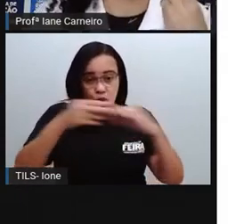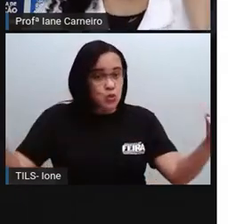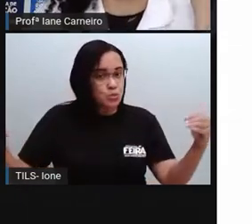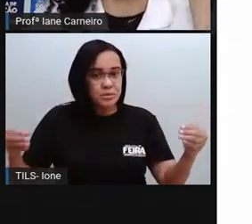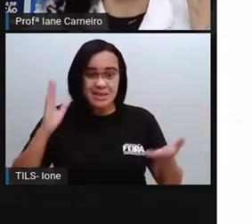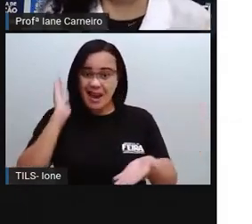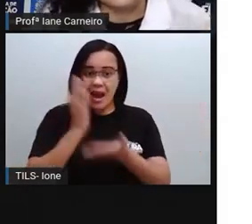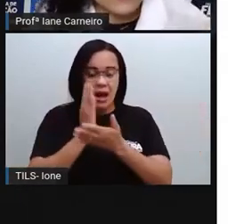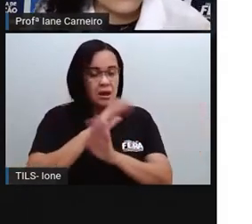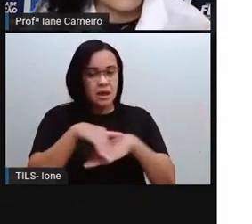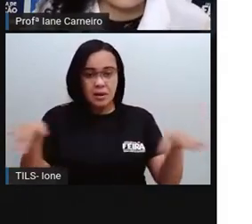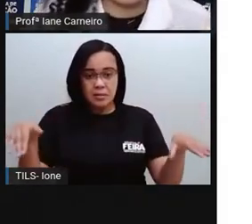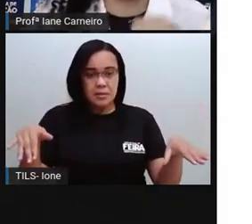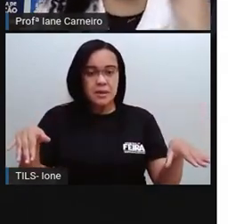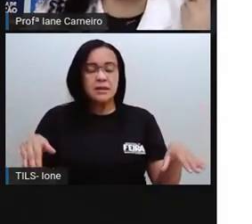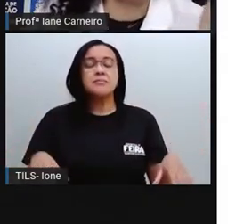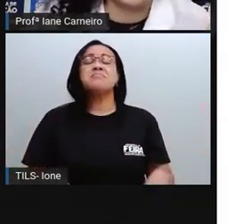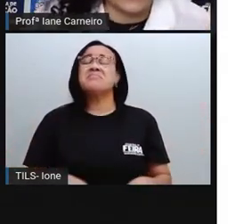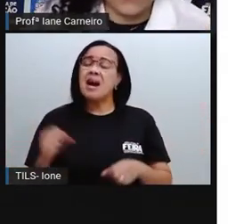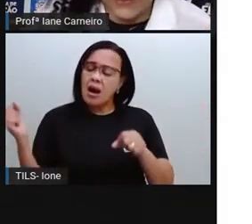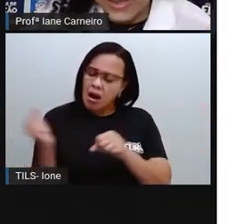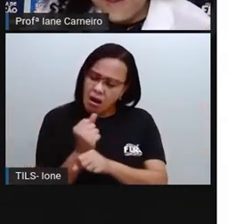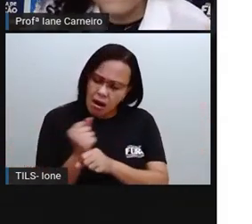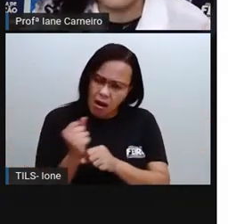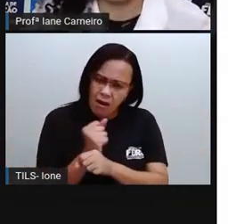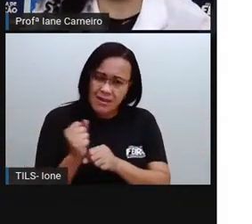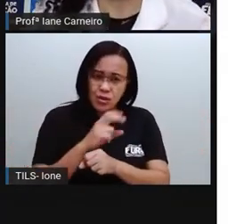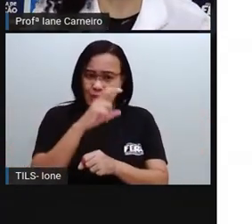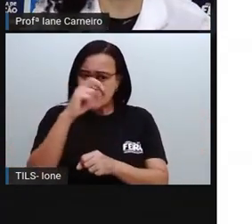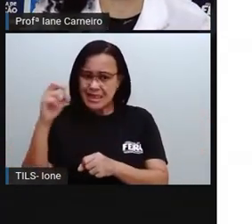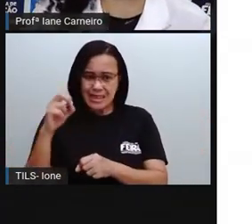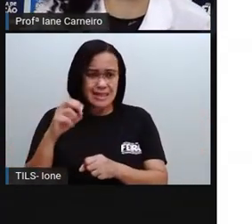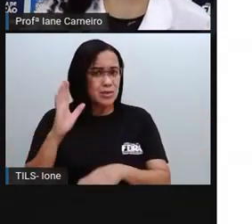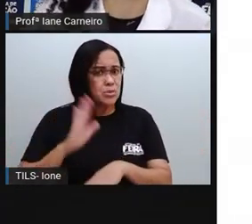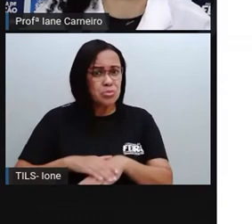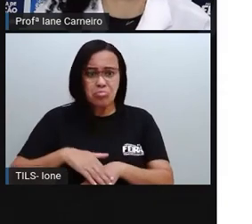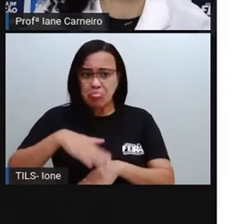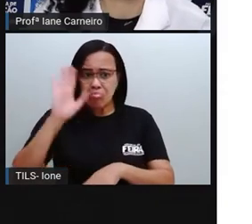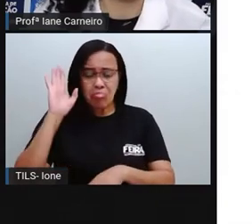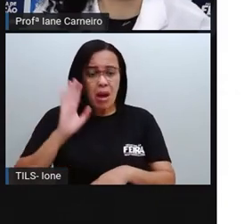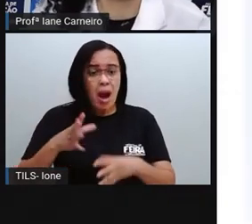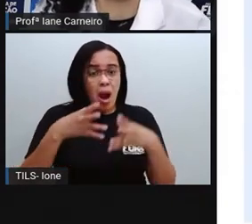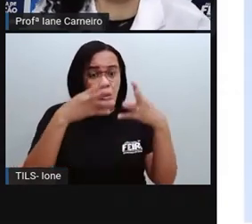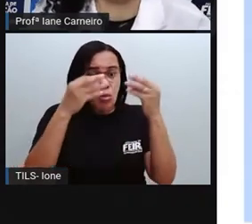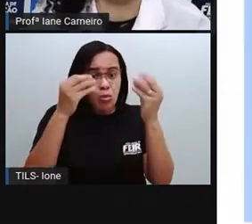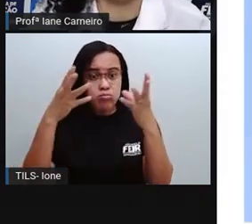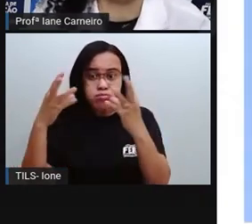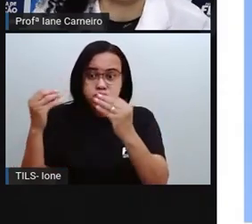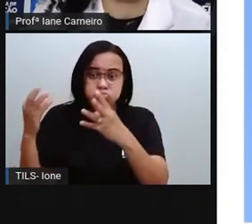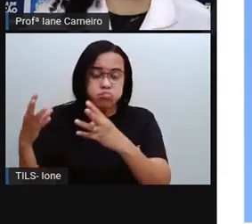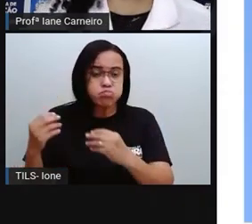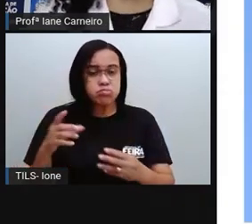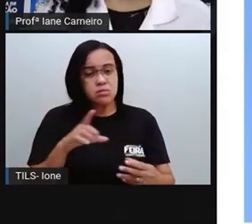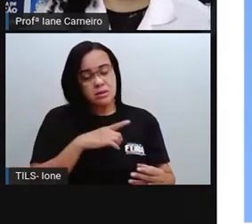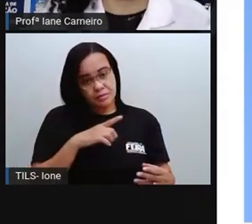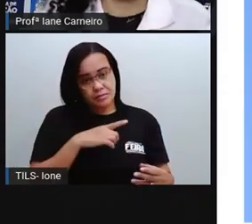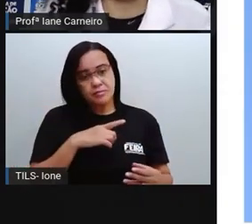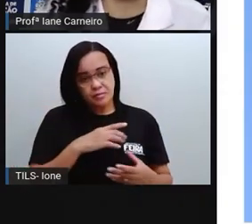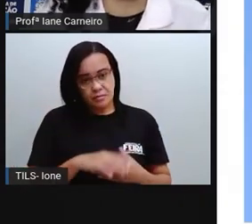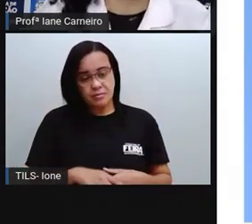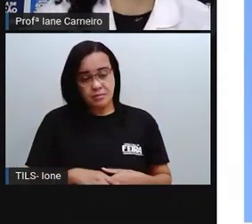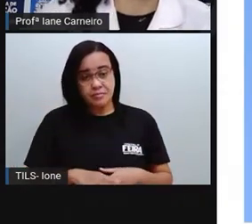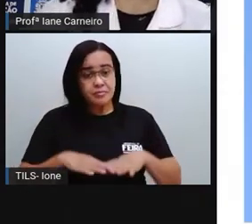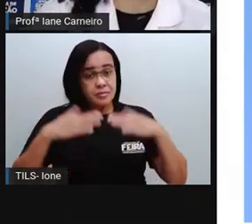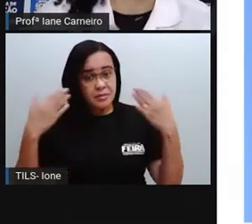Então imagine, 500 anos é muito tempo, né? Então, para a gente pensar nesse número, a Pró trouxe aqui